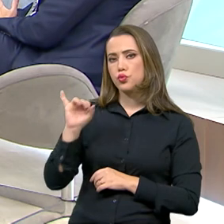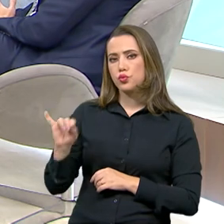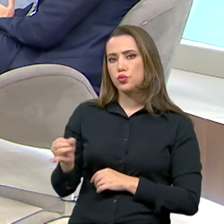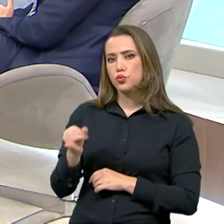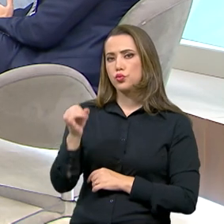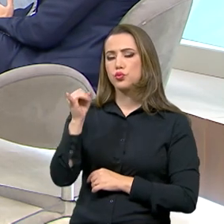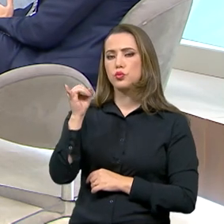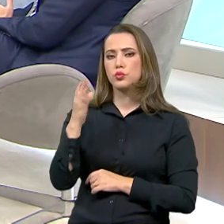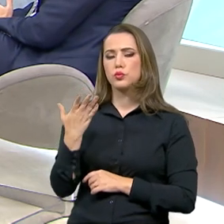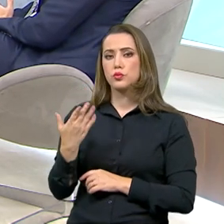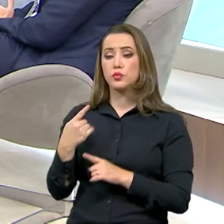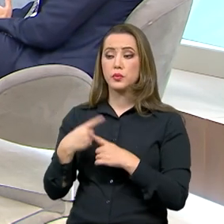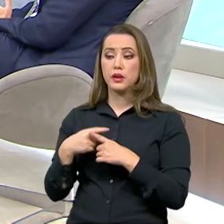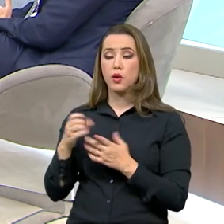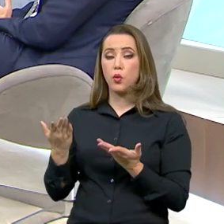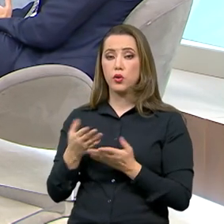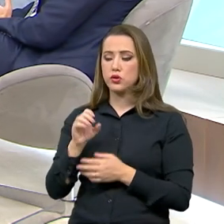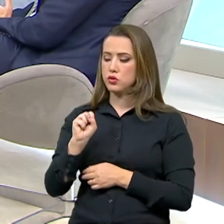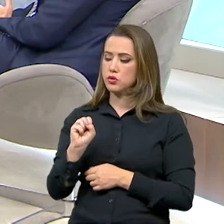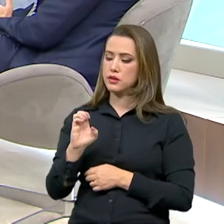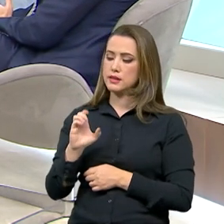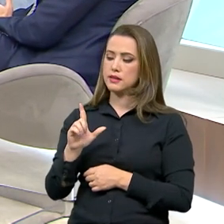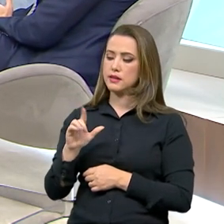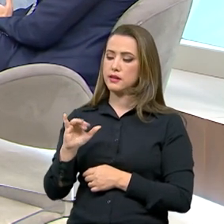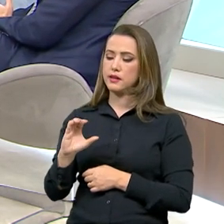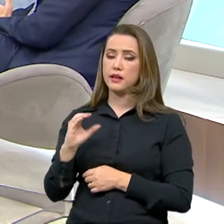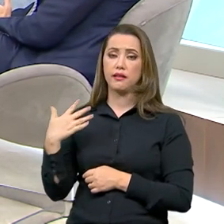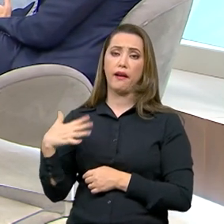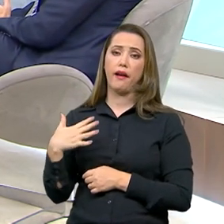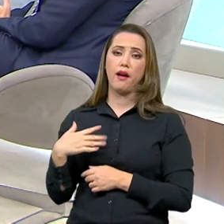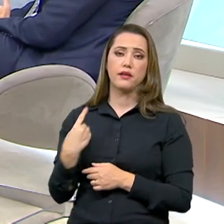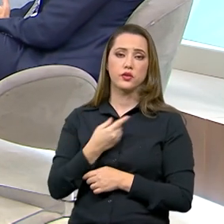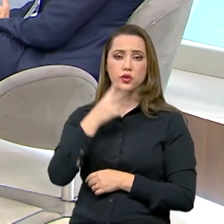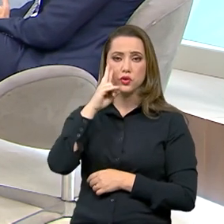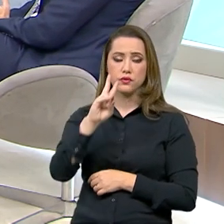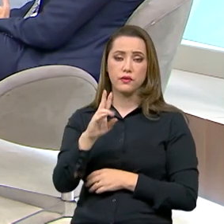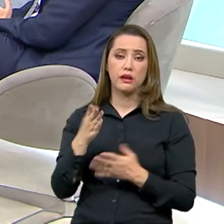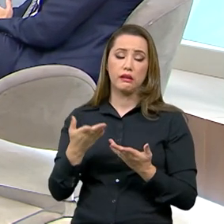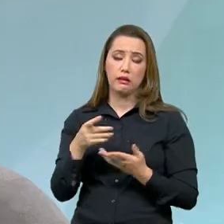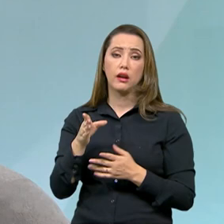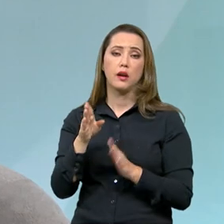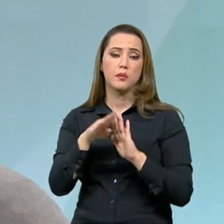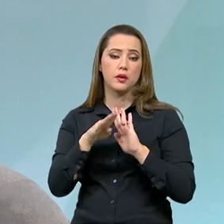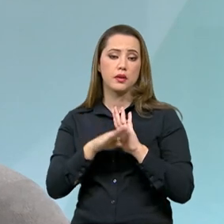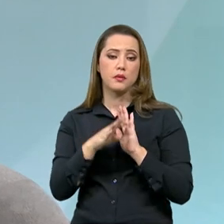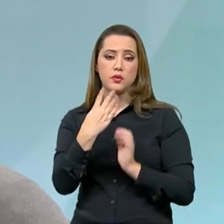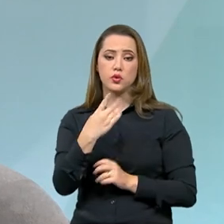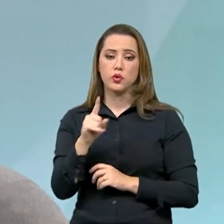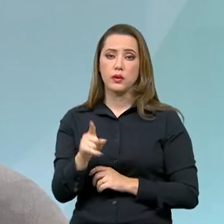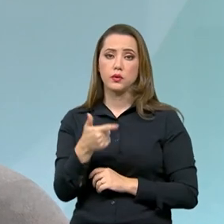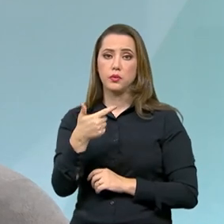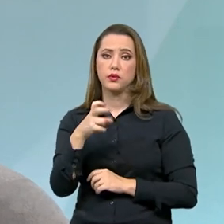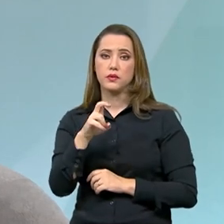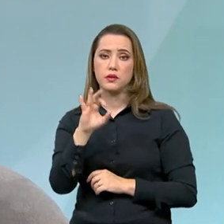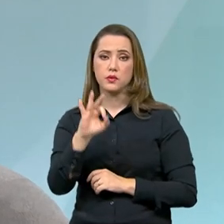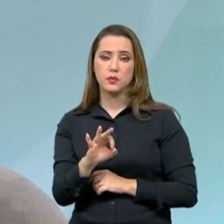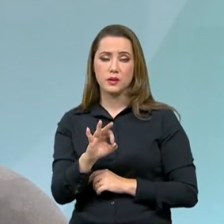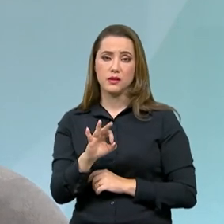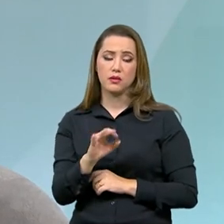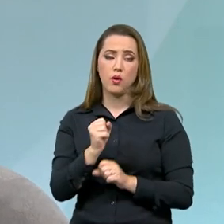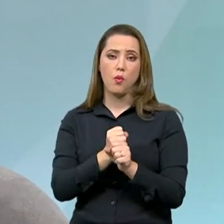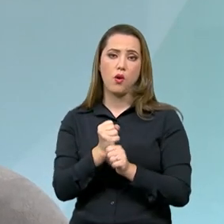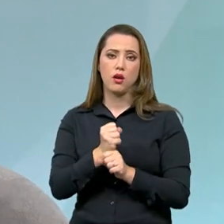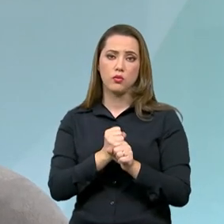taxas de juros, no momento em que a Selic está alta, o programa Casa Verde e Amarela tem taxas de juros de 4,25% ao ano no Norte e no Nordeste e 4,5